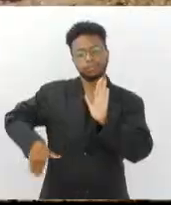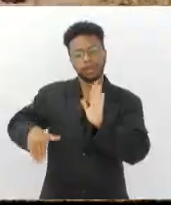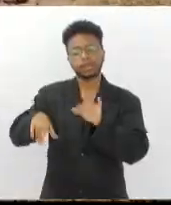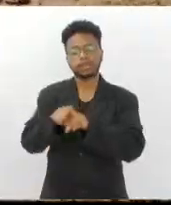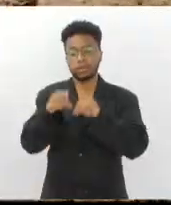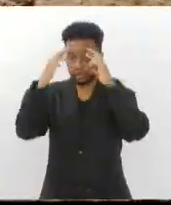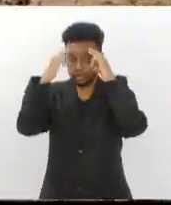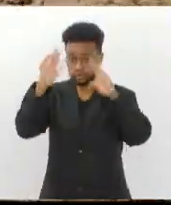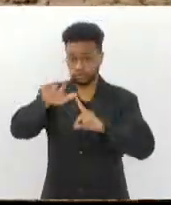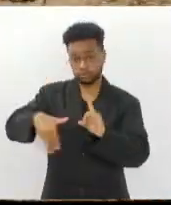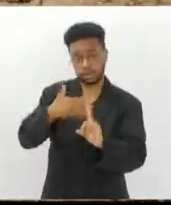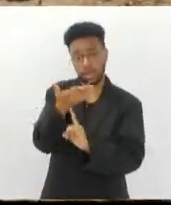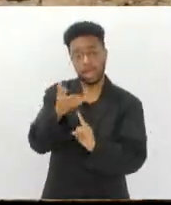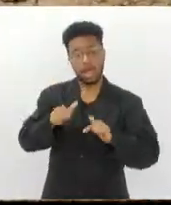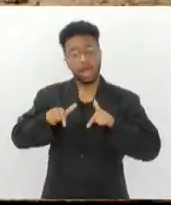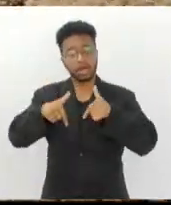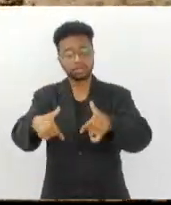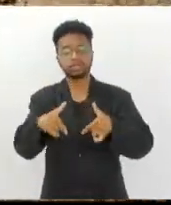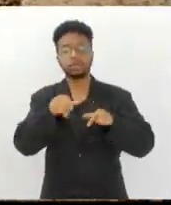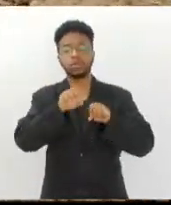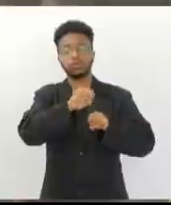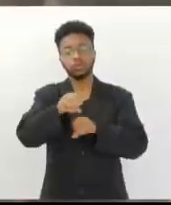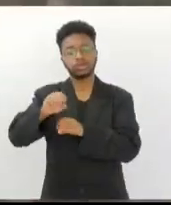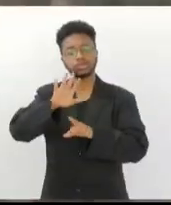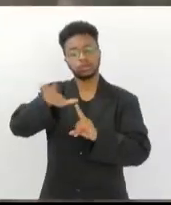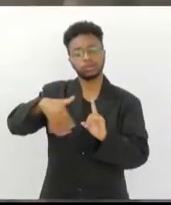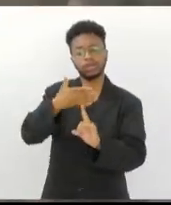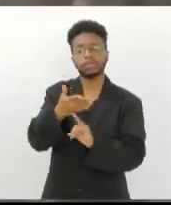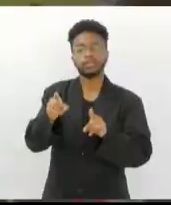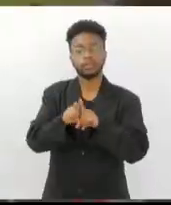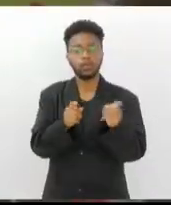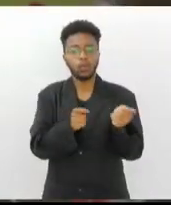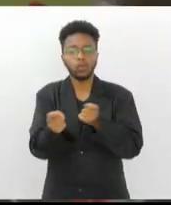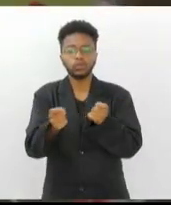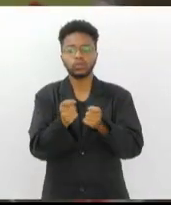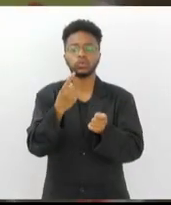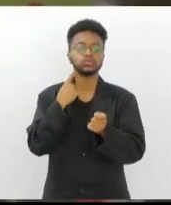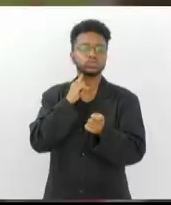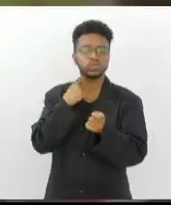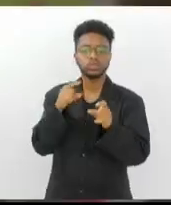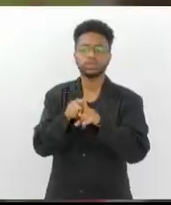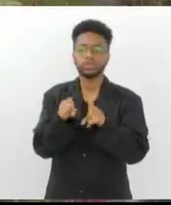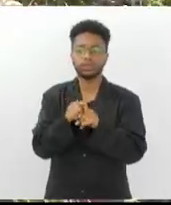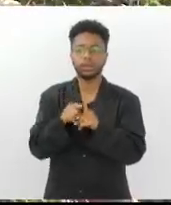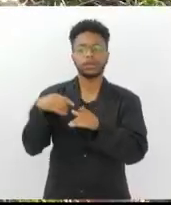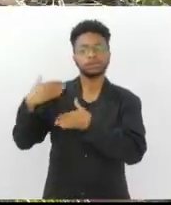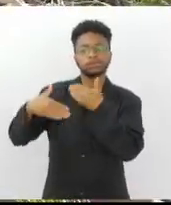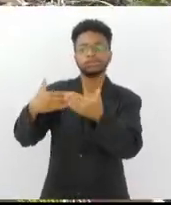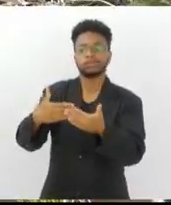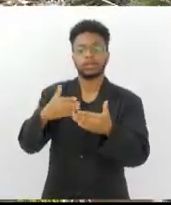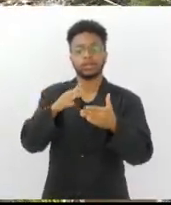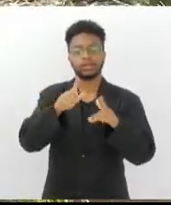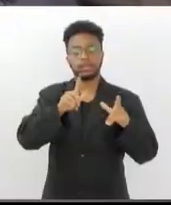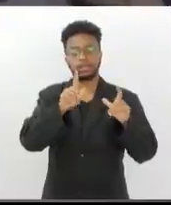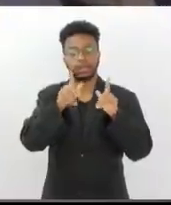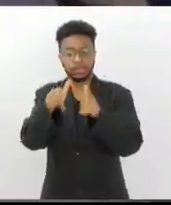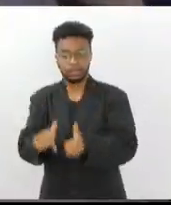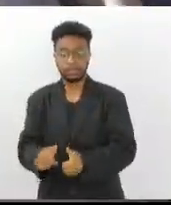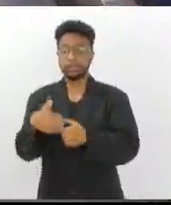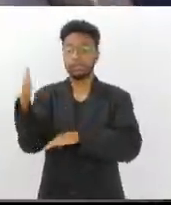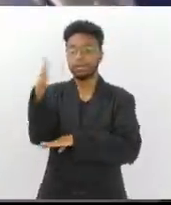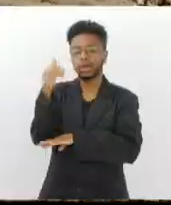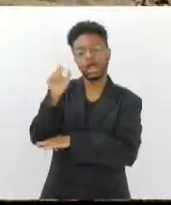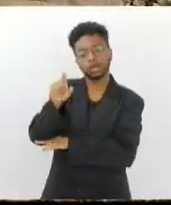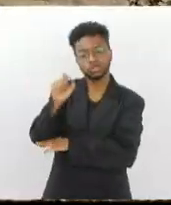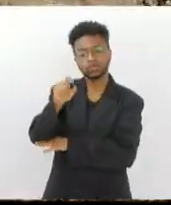educação ambiental, controle da poluição e multirões de limpeza. A bandeira azul é um símbolo de orgulho para nós. É meta